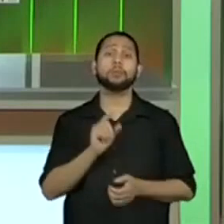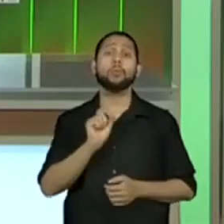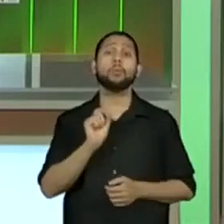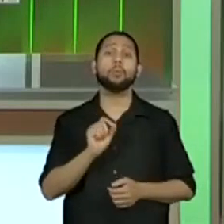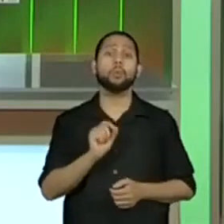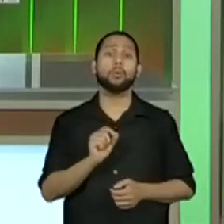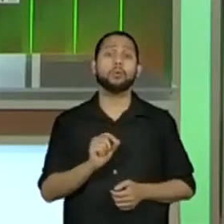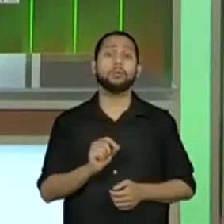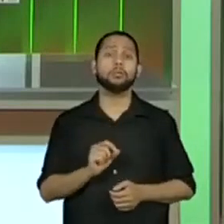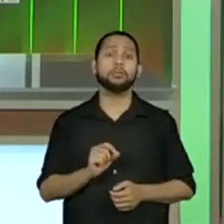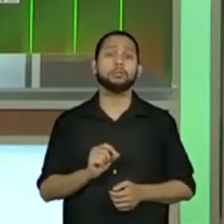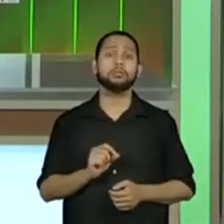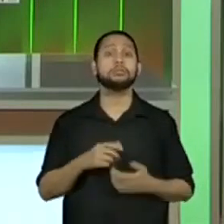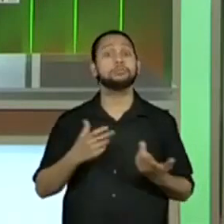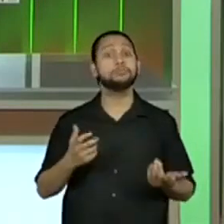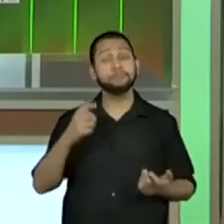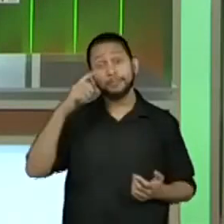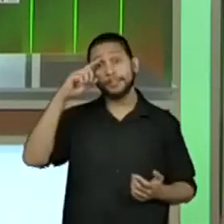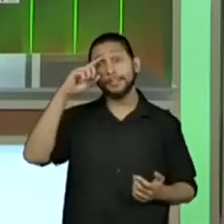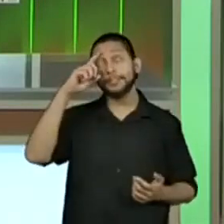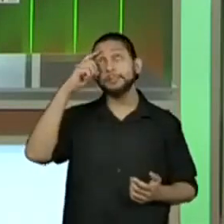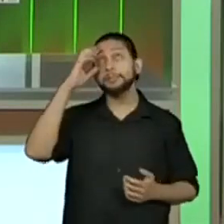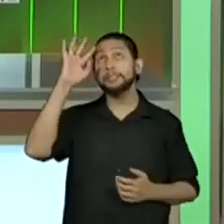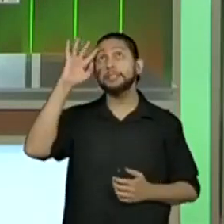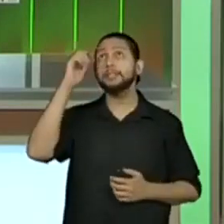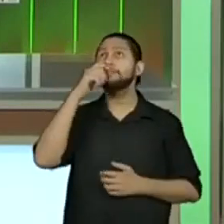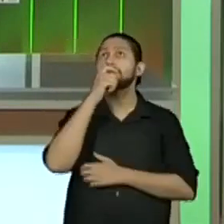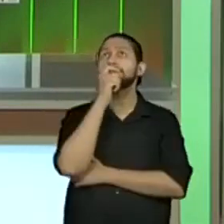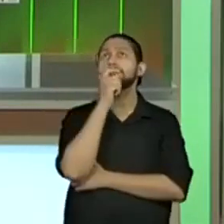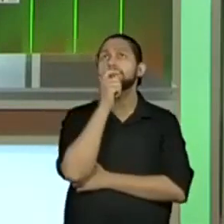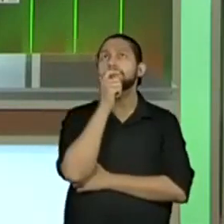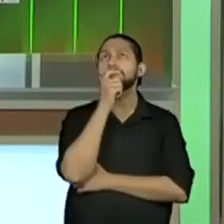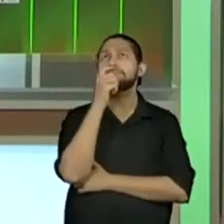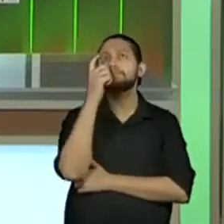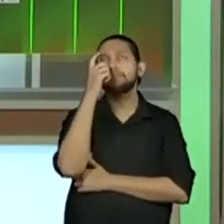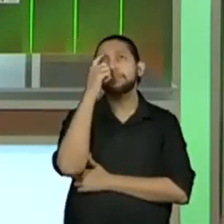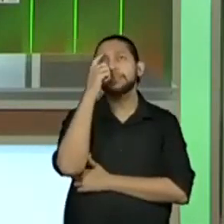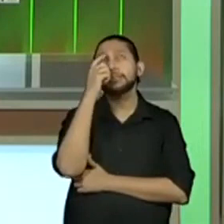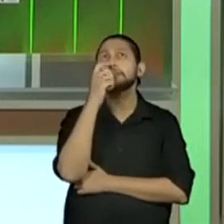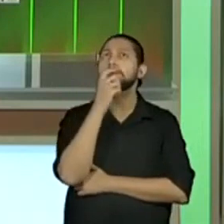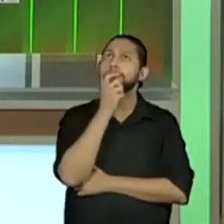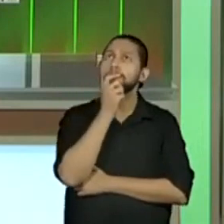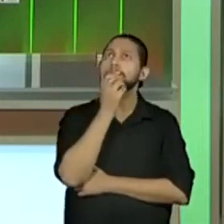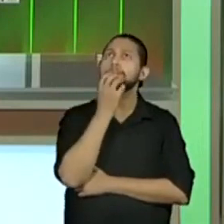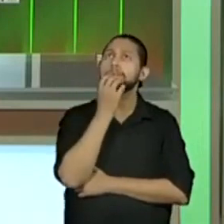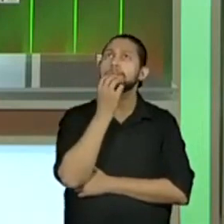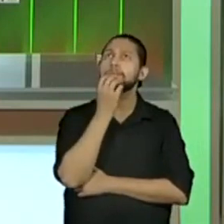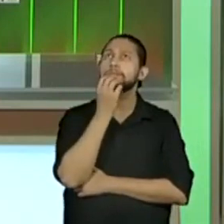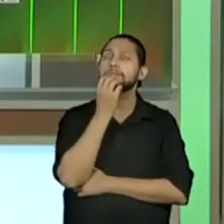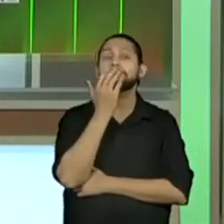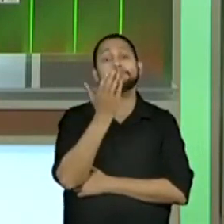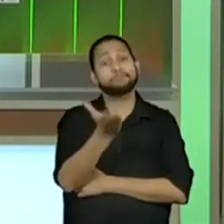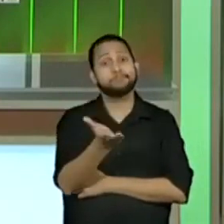possibilidades dessa face. E que face é essa? É a face de que número? A face de número